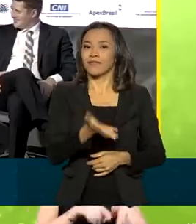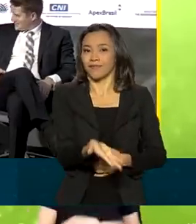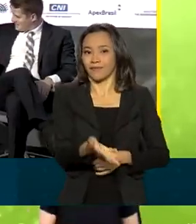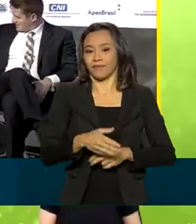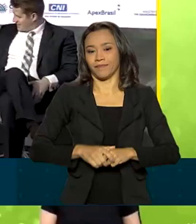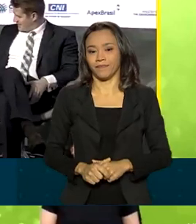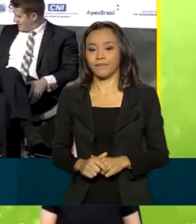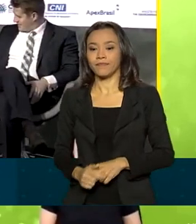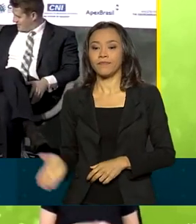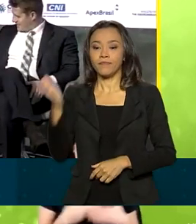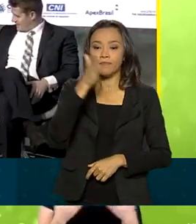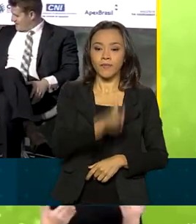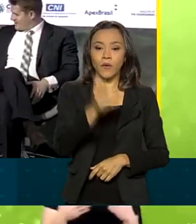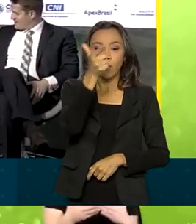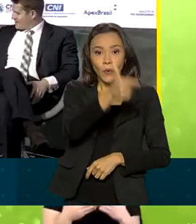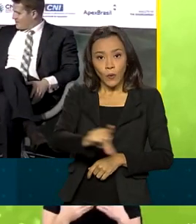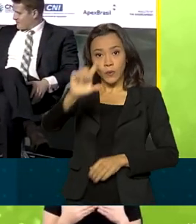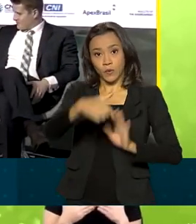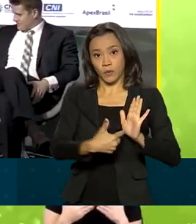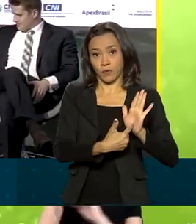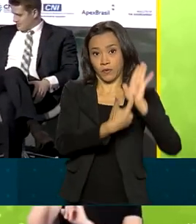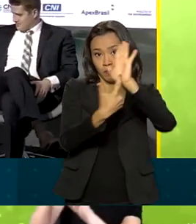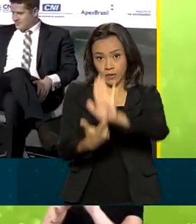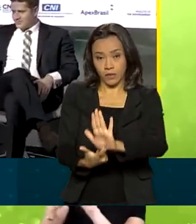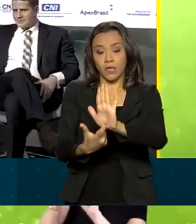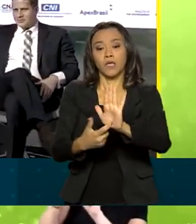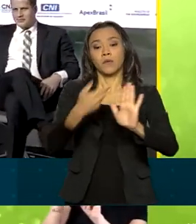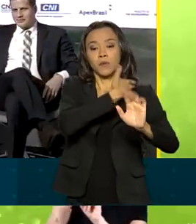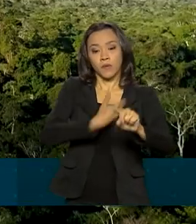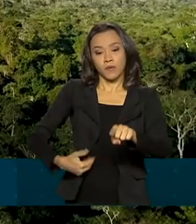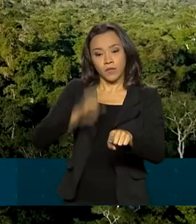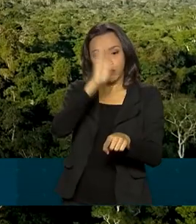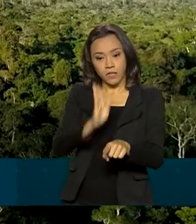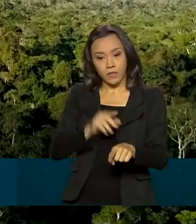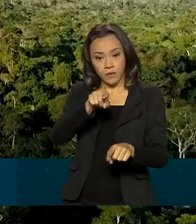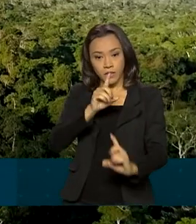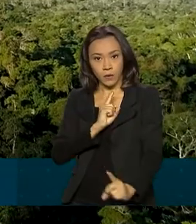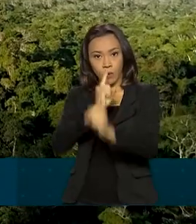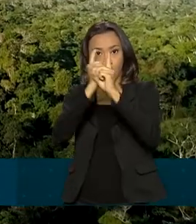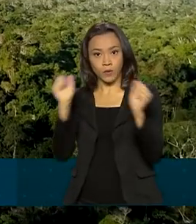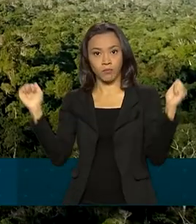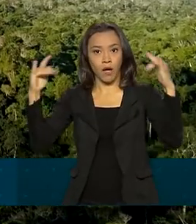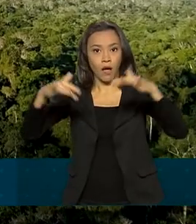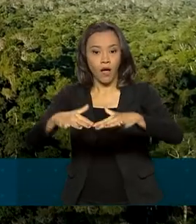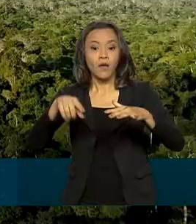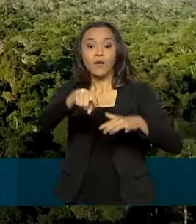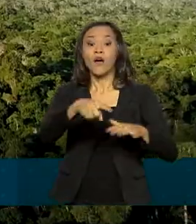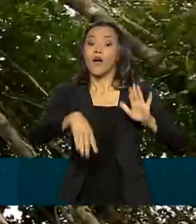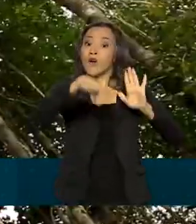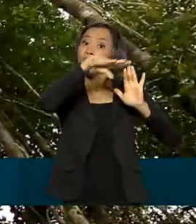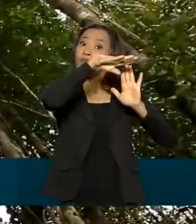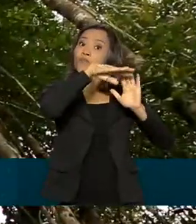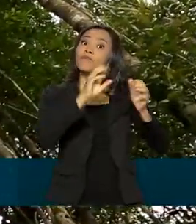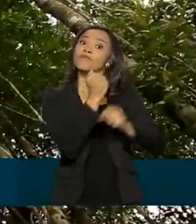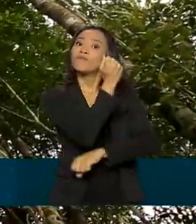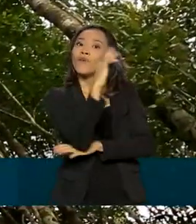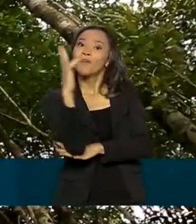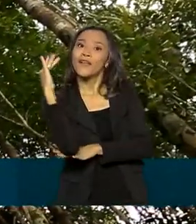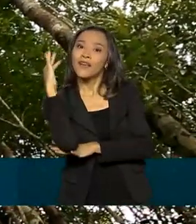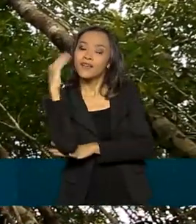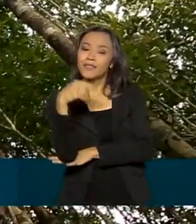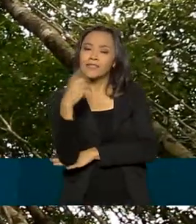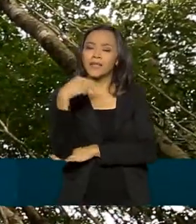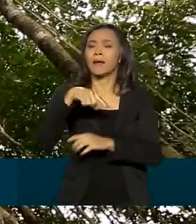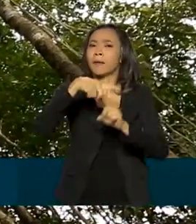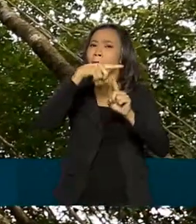volta. Outro aspecto destacado pelo governo brasileiro na COP26 foi o programa Floresta Mais Carbono, criado para que